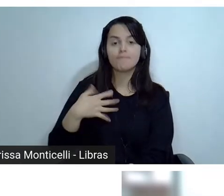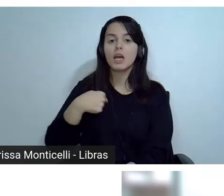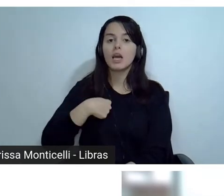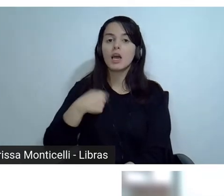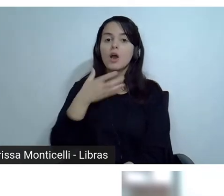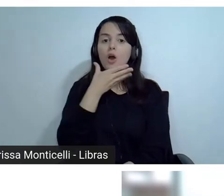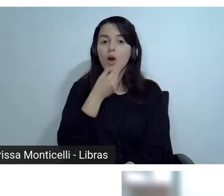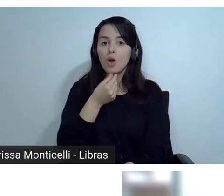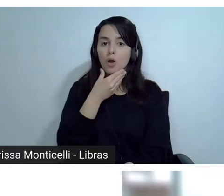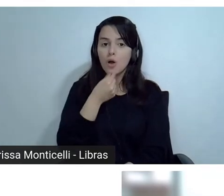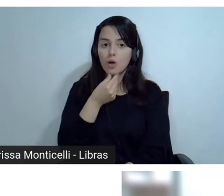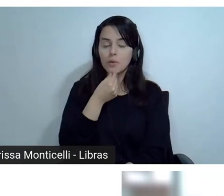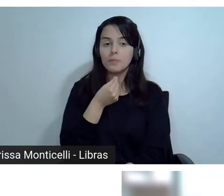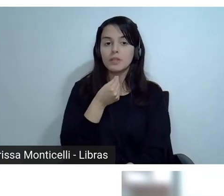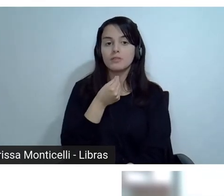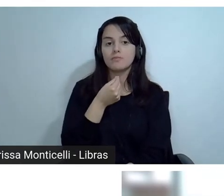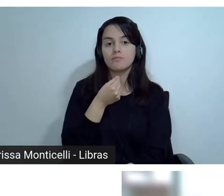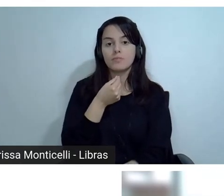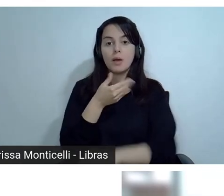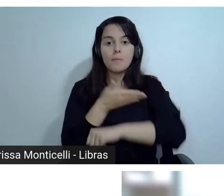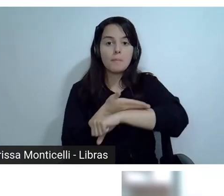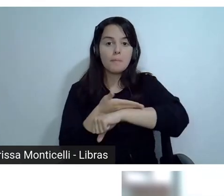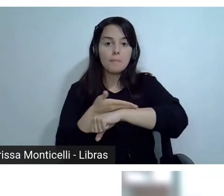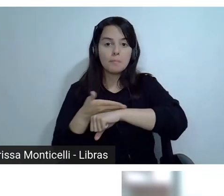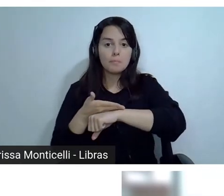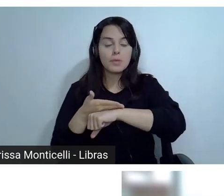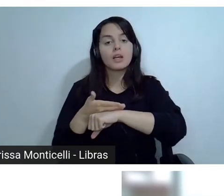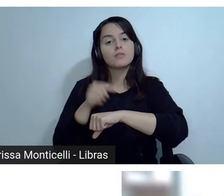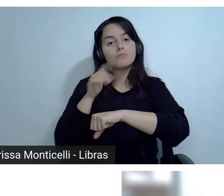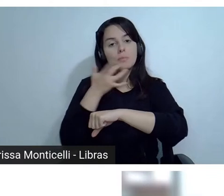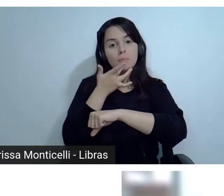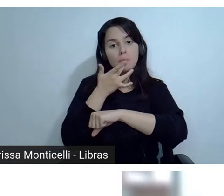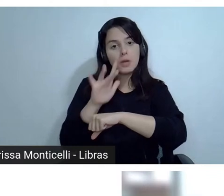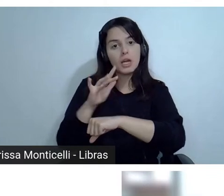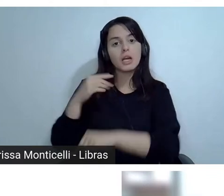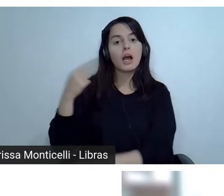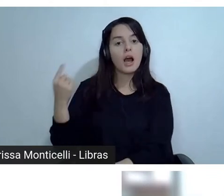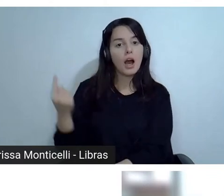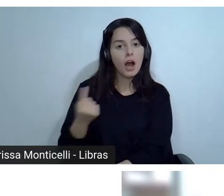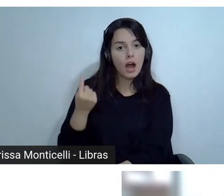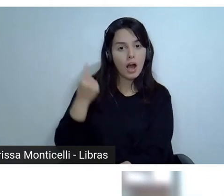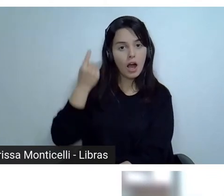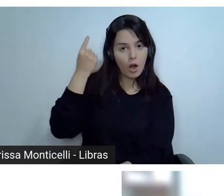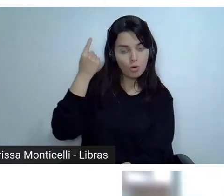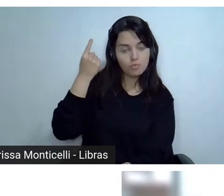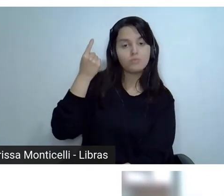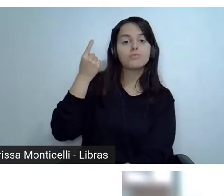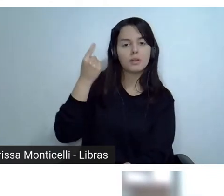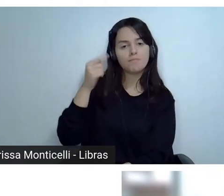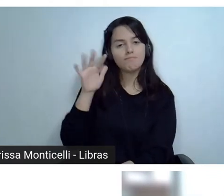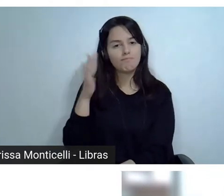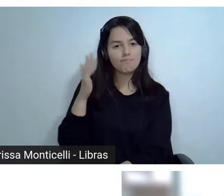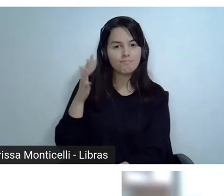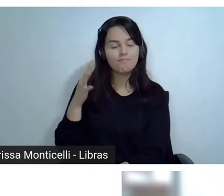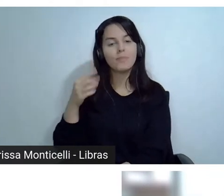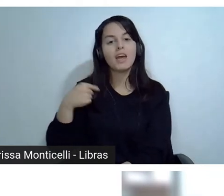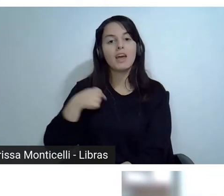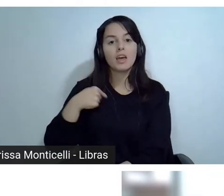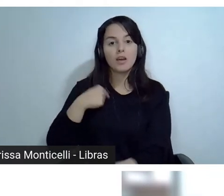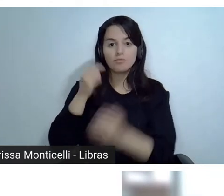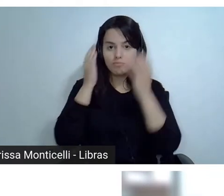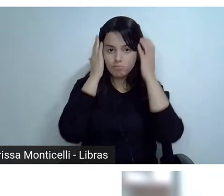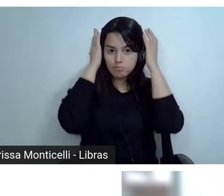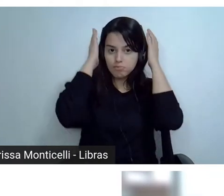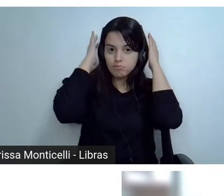relativamente alto, um metro 85, pele clara, cabelo castanho escuro,